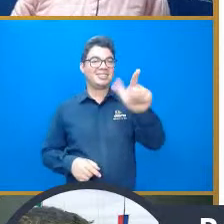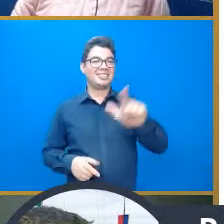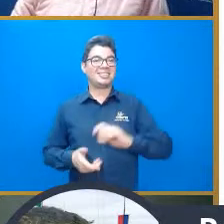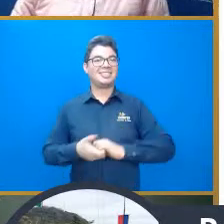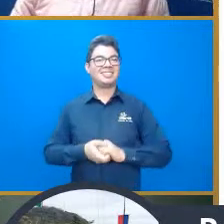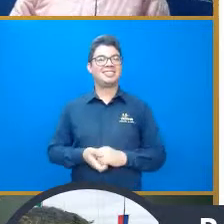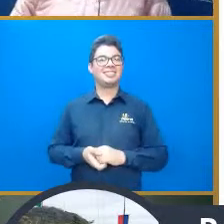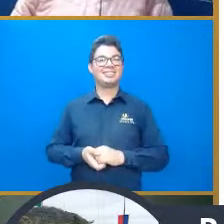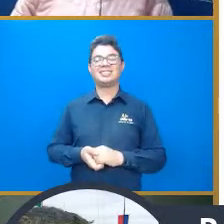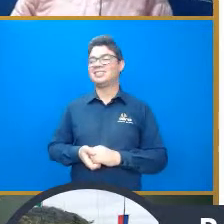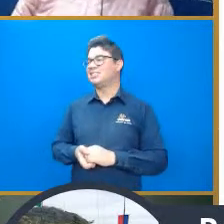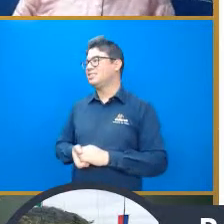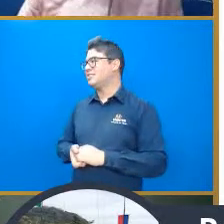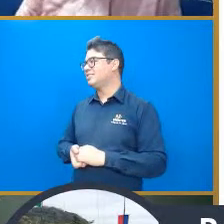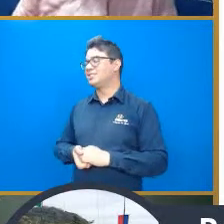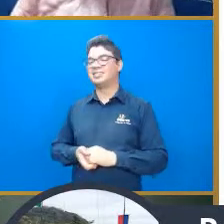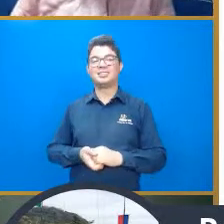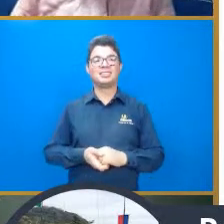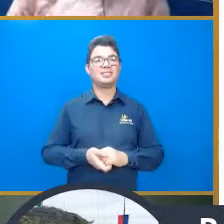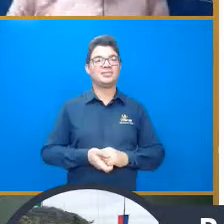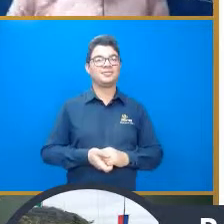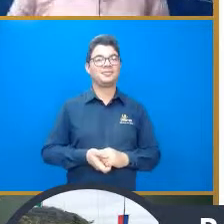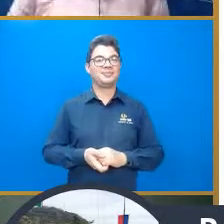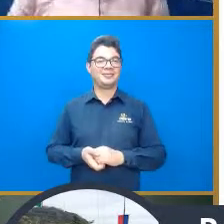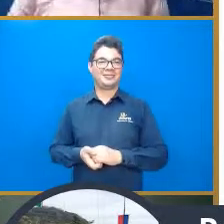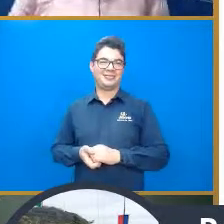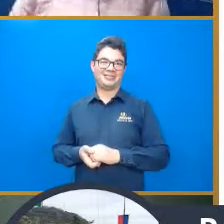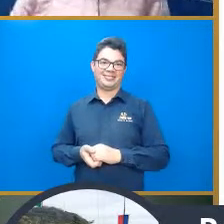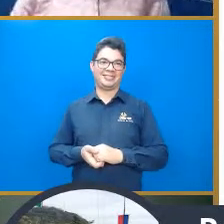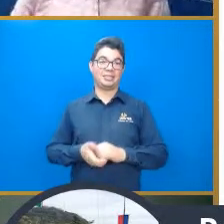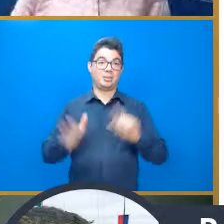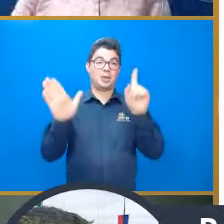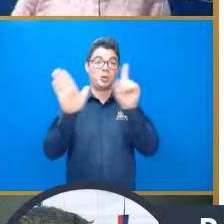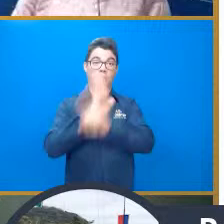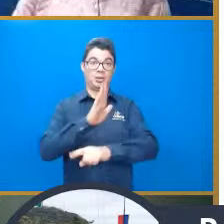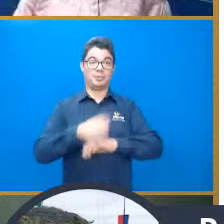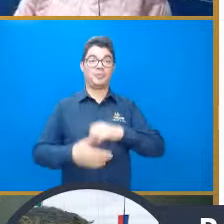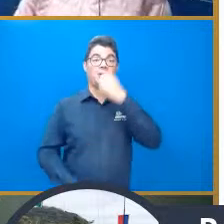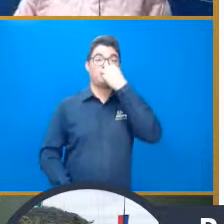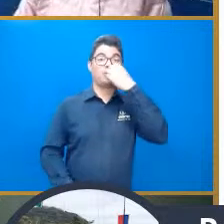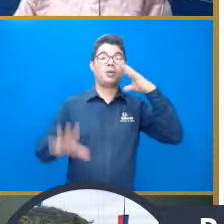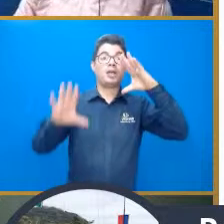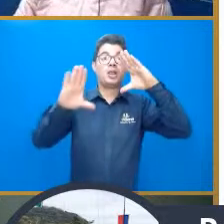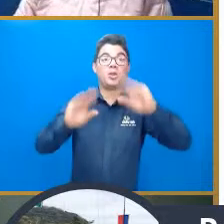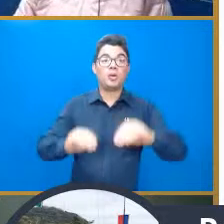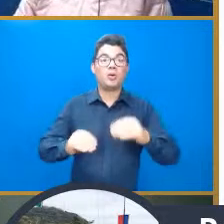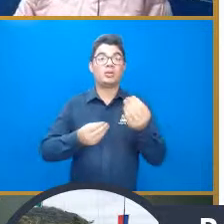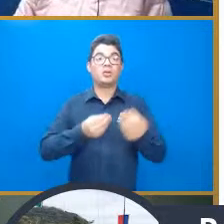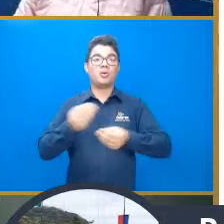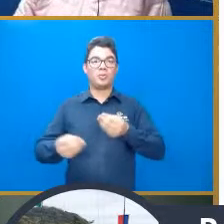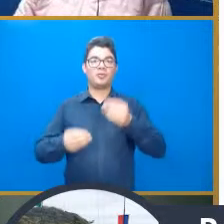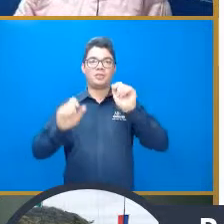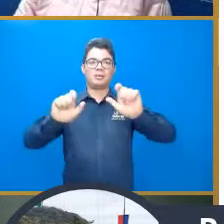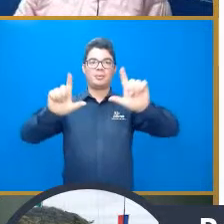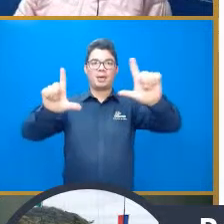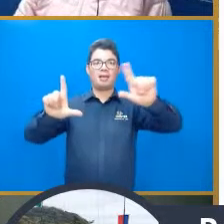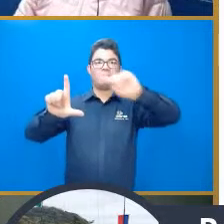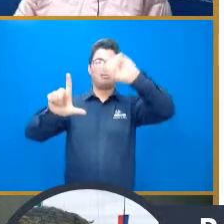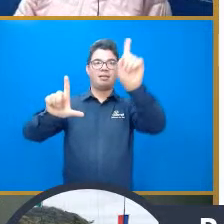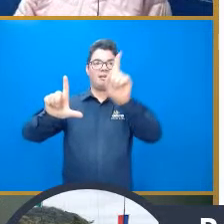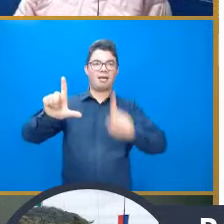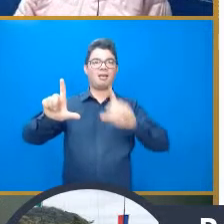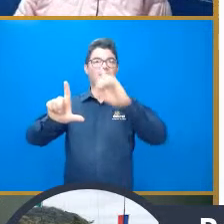tem um outro comentário aqui, ó, uma outra pergunta, professor Ricardo, boa noite, além das tabelas de integrais e derivadas, que servem como um